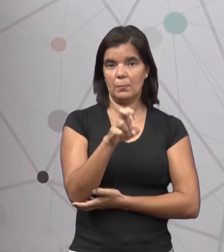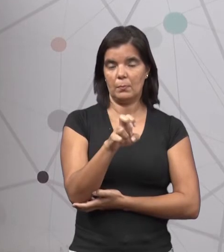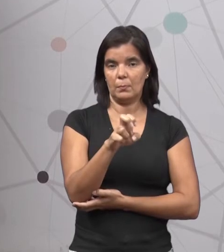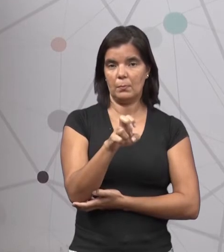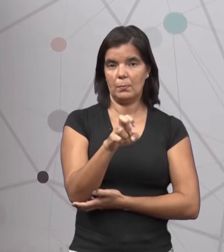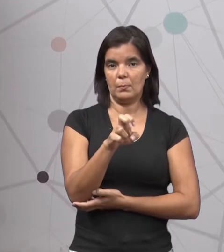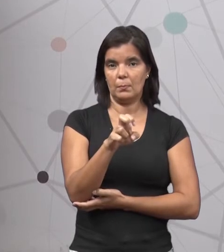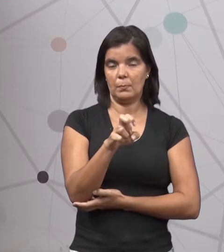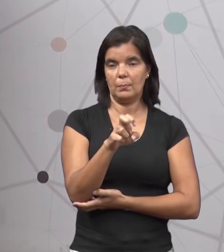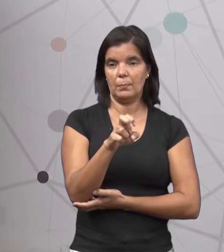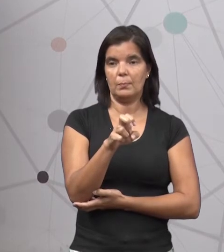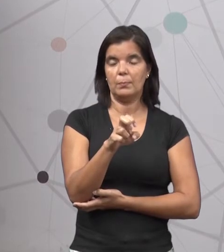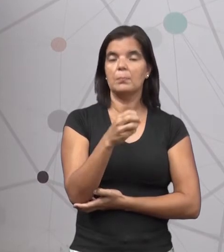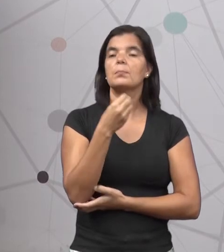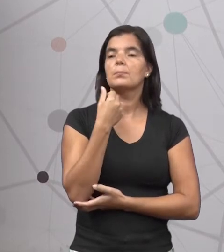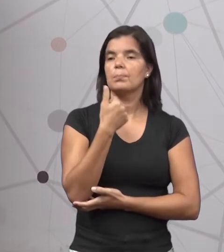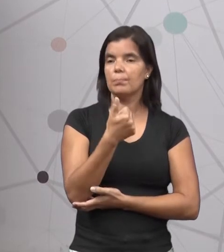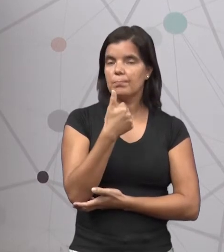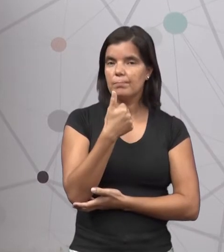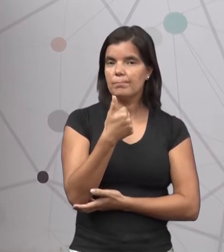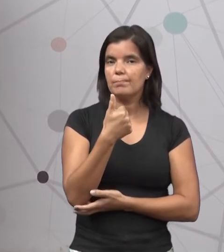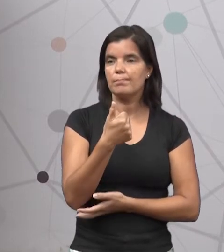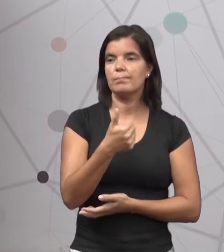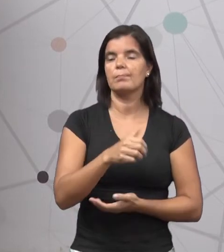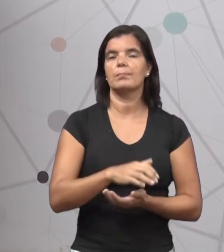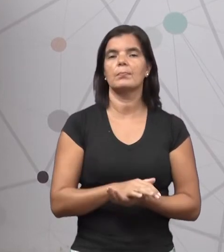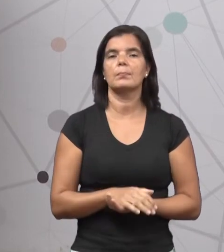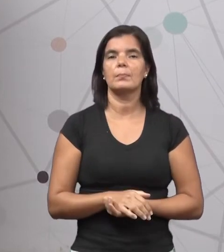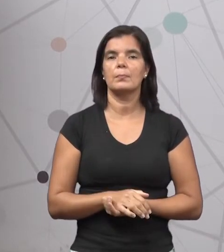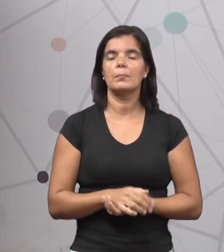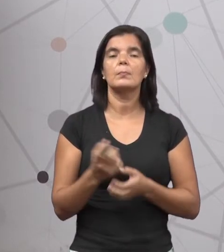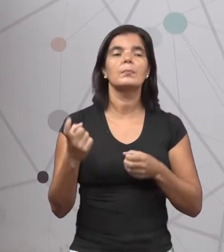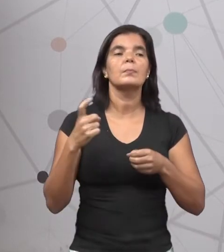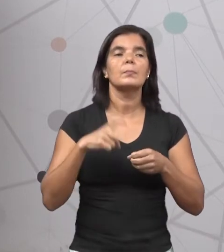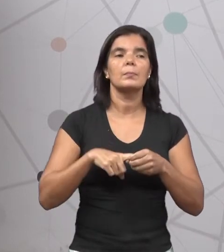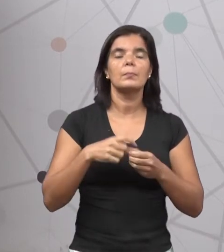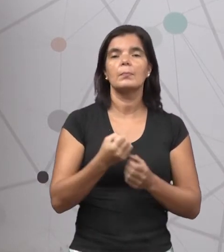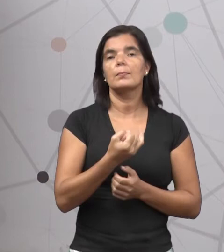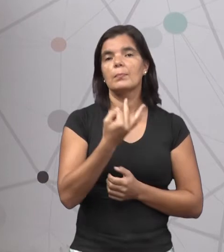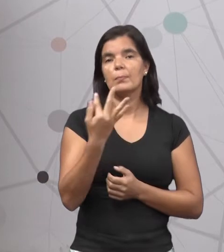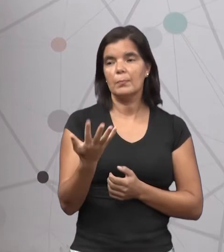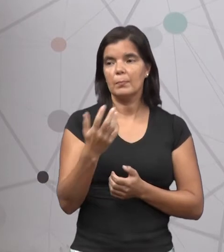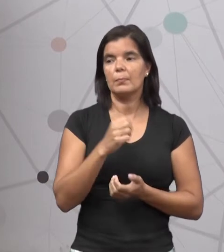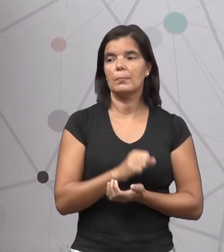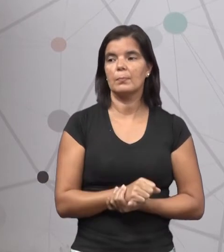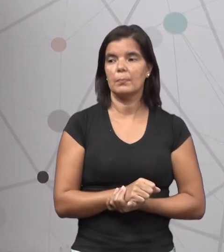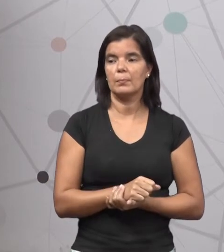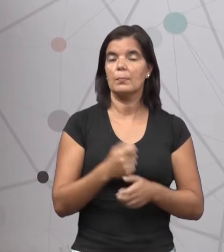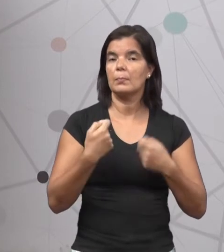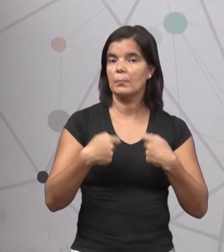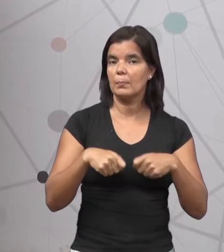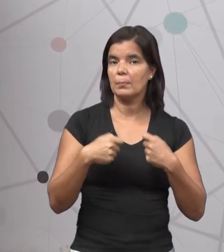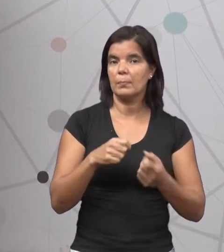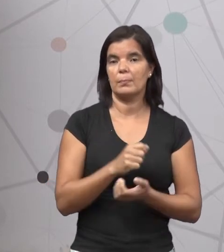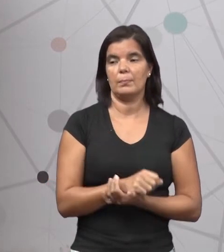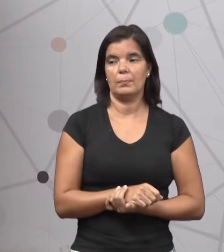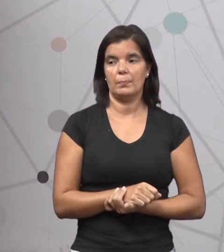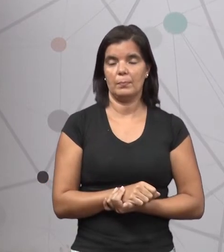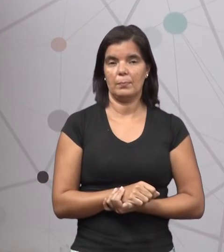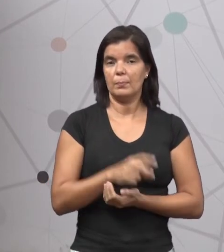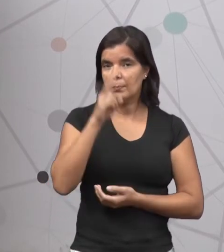Quinze Muito bem E para voltar Quantos passos mais Ela deu? Vamos